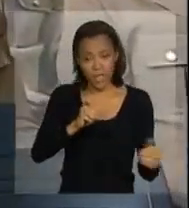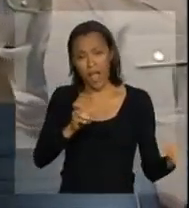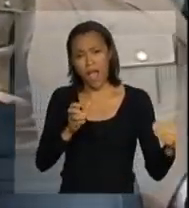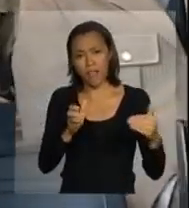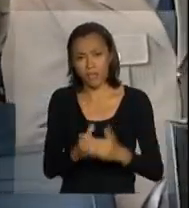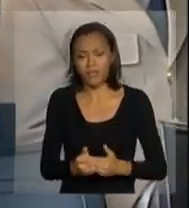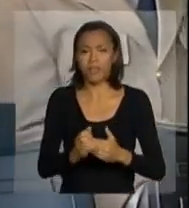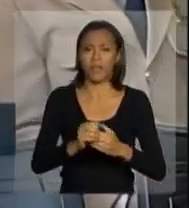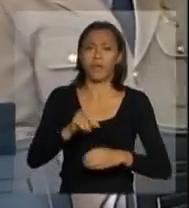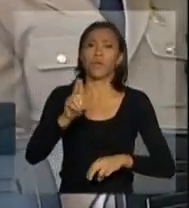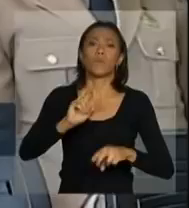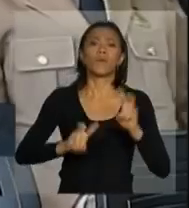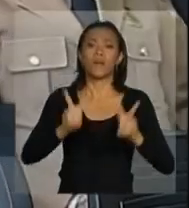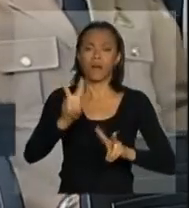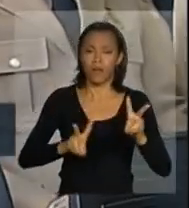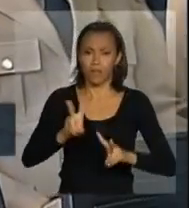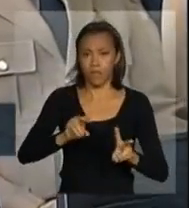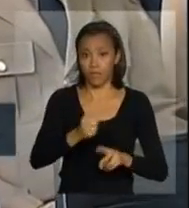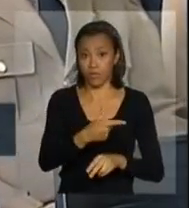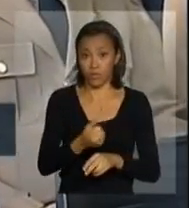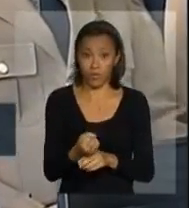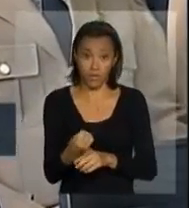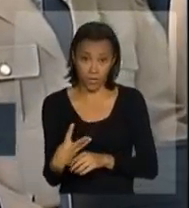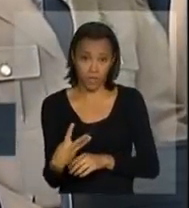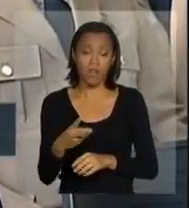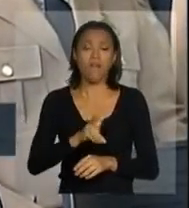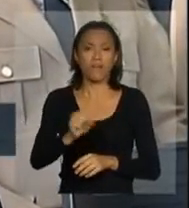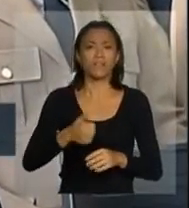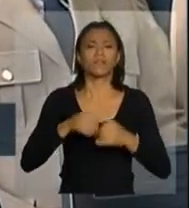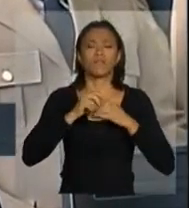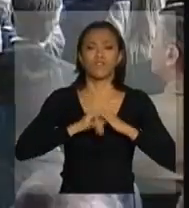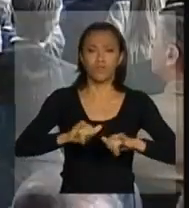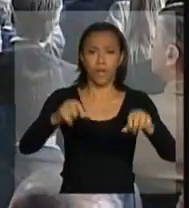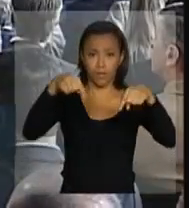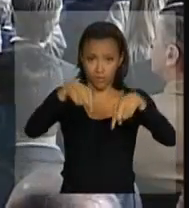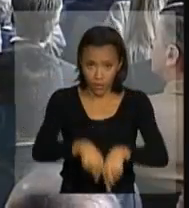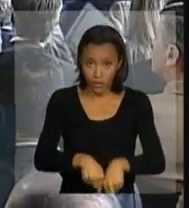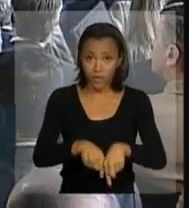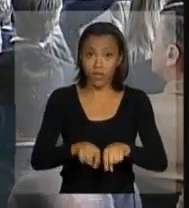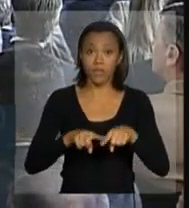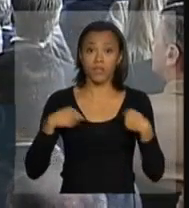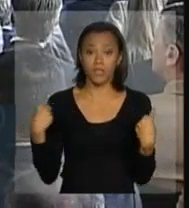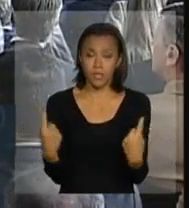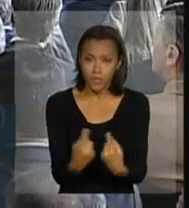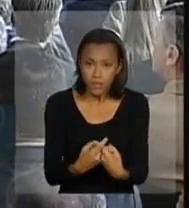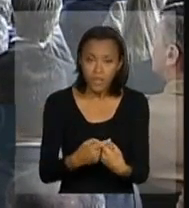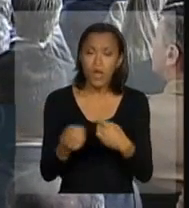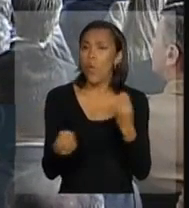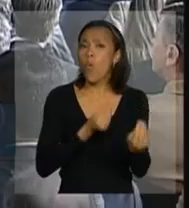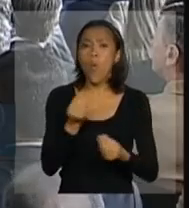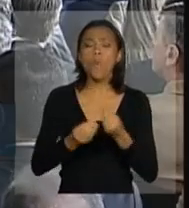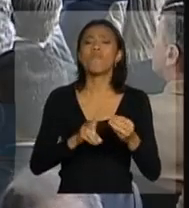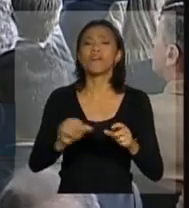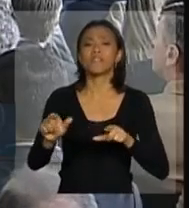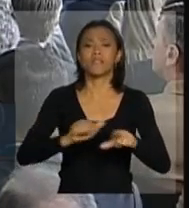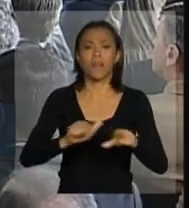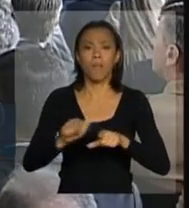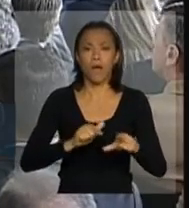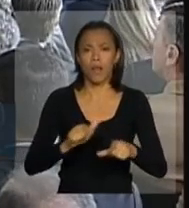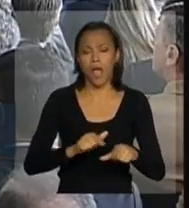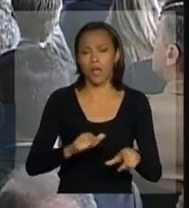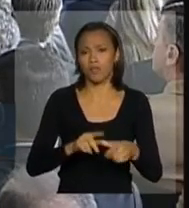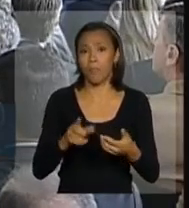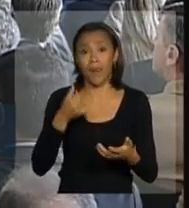Carnaval de 2013. Além disso, serão apresentadas nesta cerimônia as ações a serem desenvolvidas ao longo do próximo ano